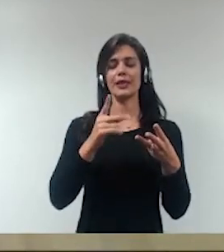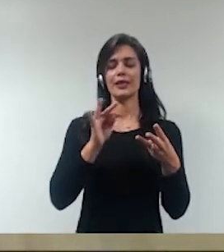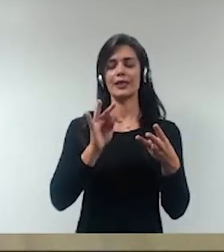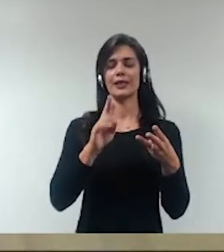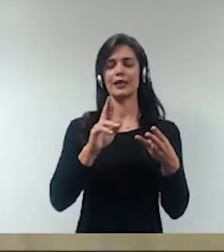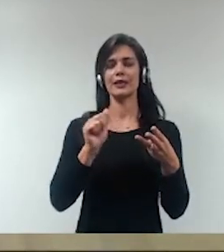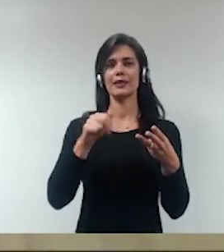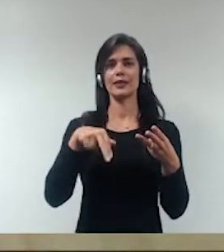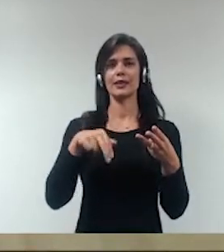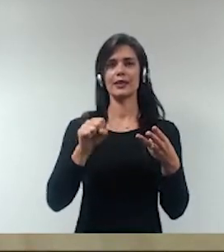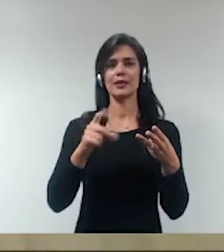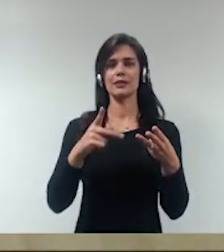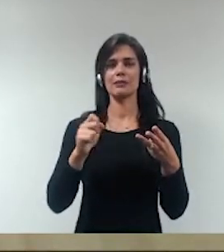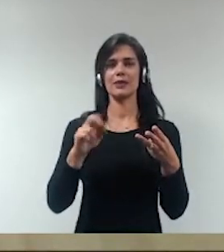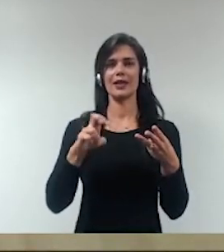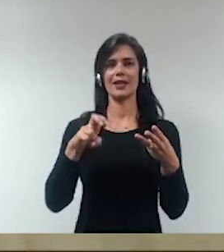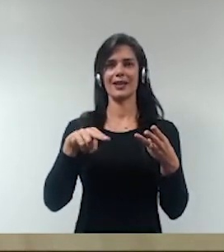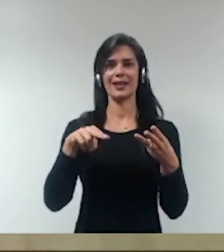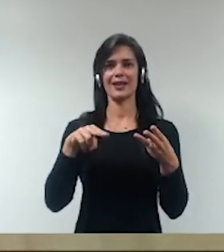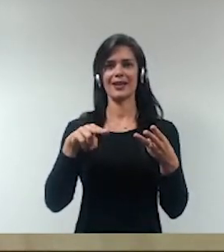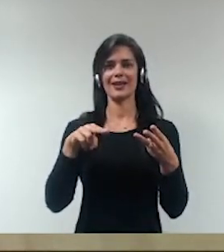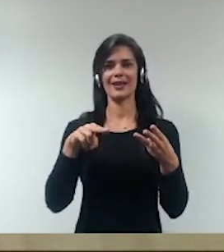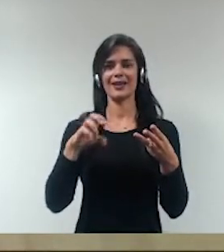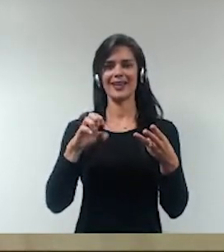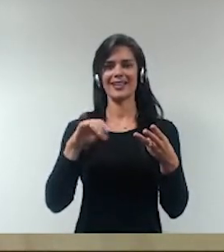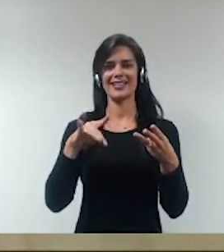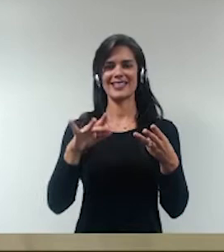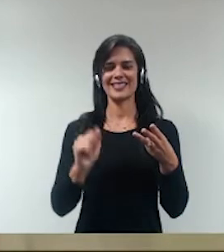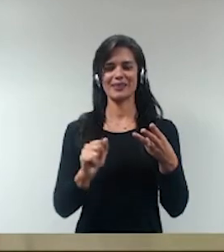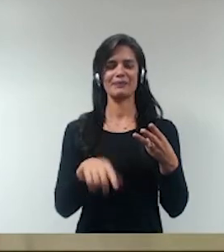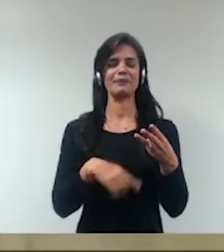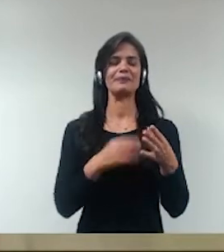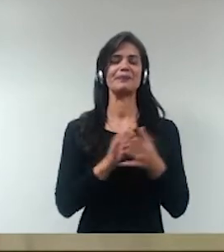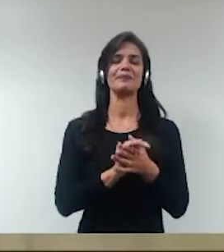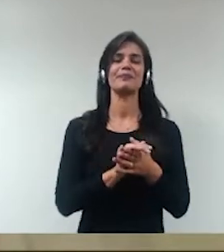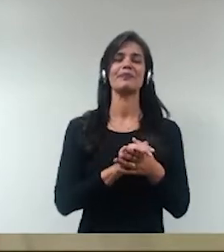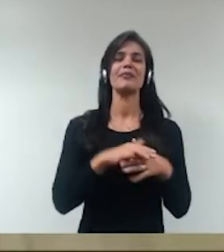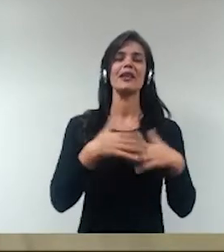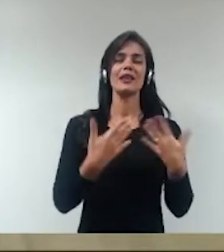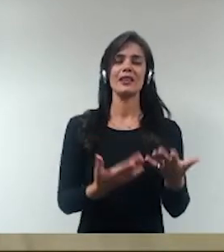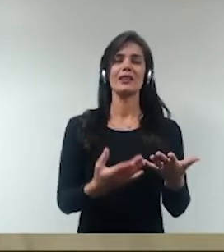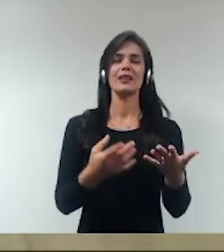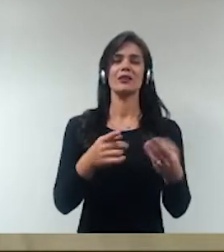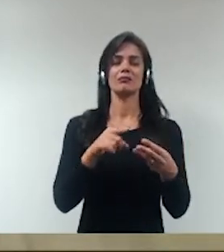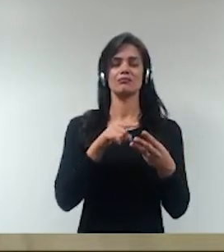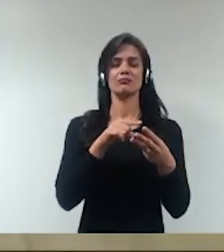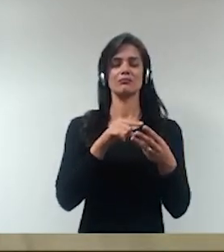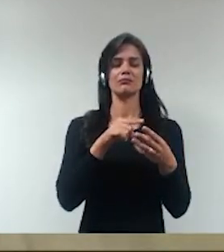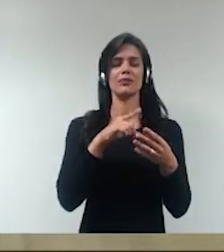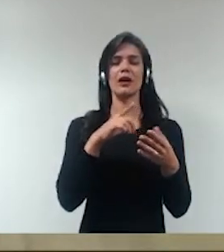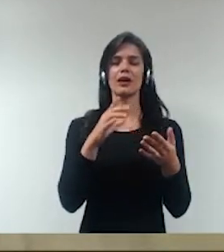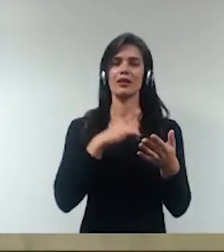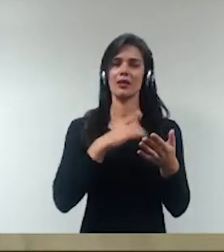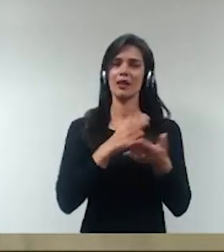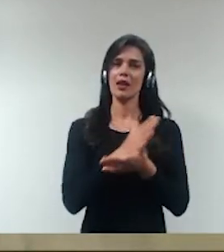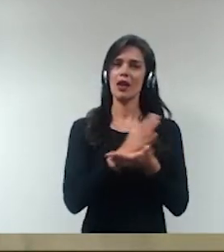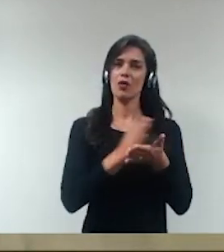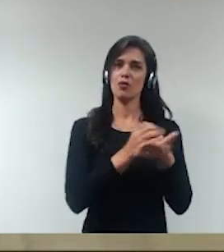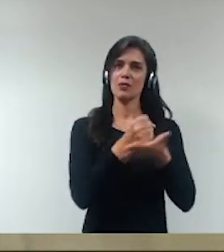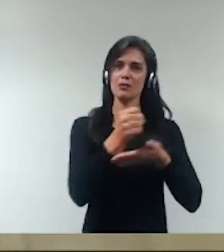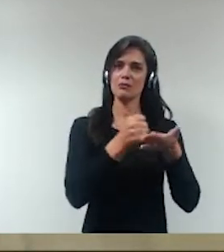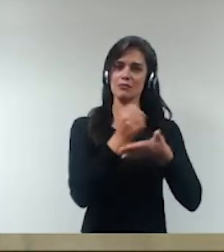então, dentro da governança, nós temos várias diretrizes e as diretrizes que estão atreladas a esses princípios, né,